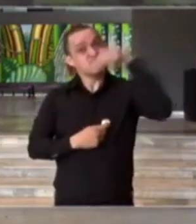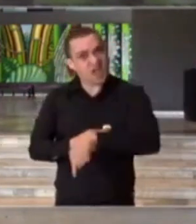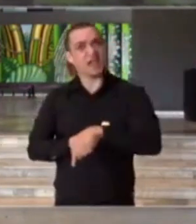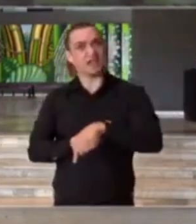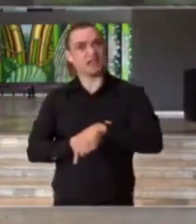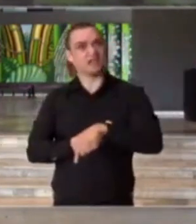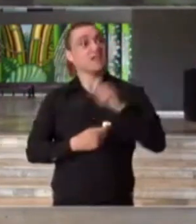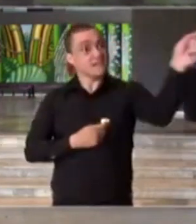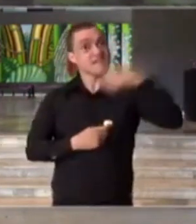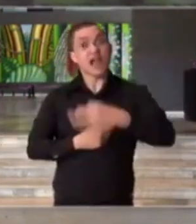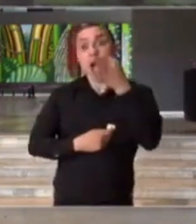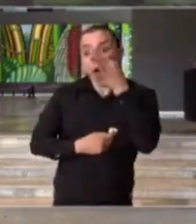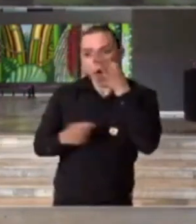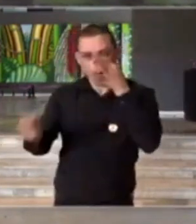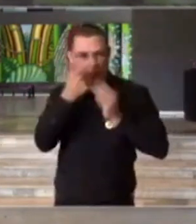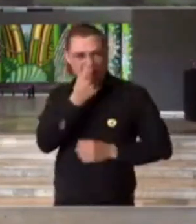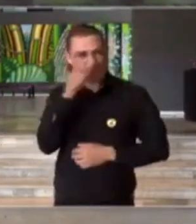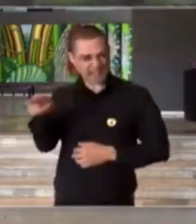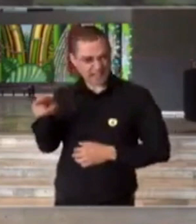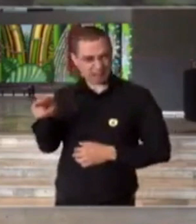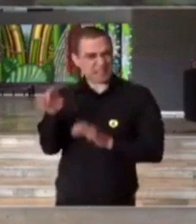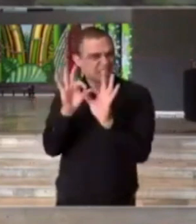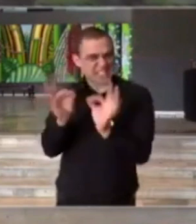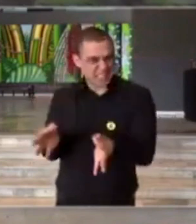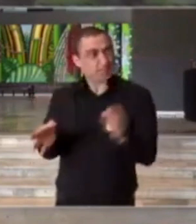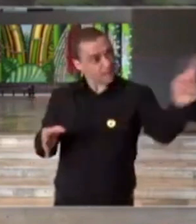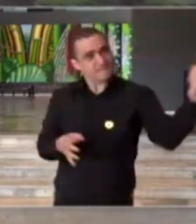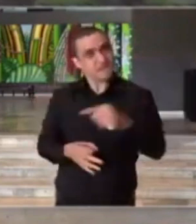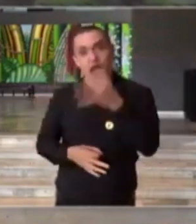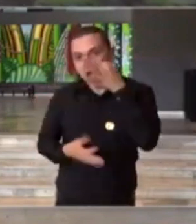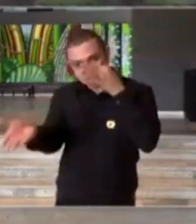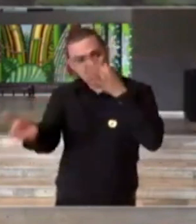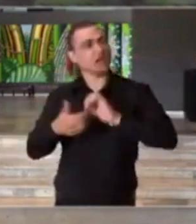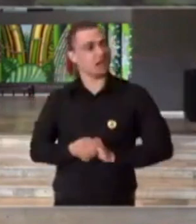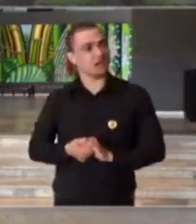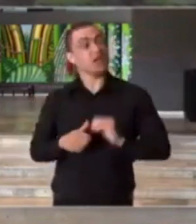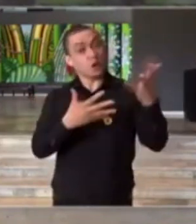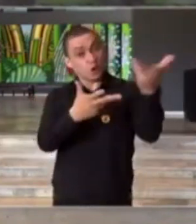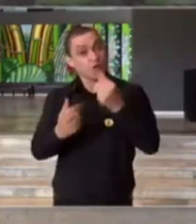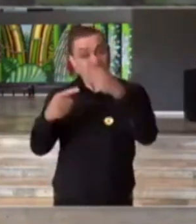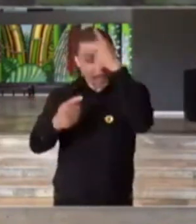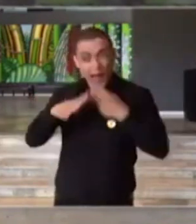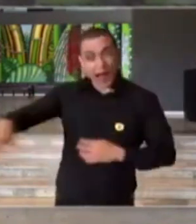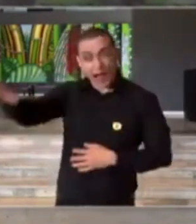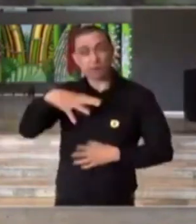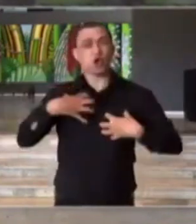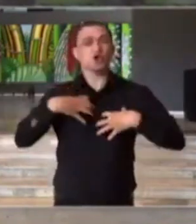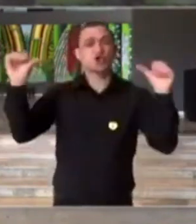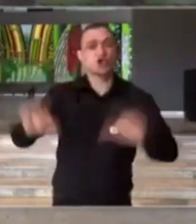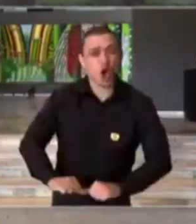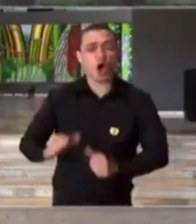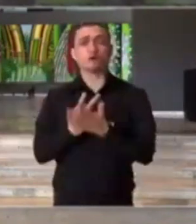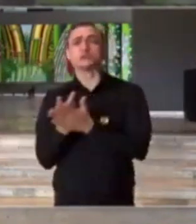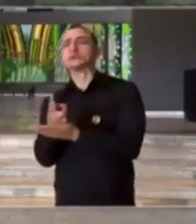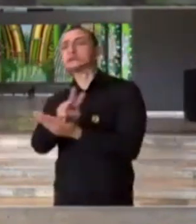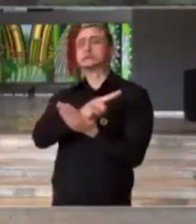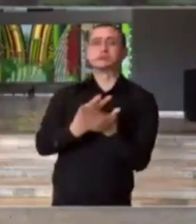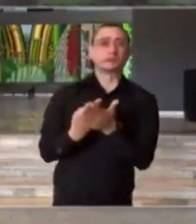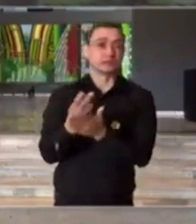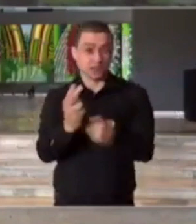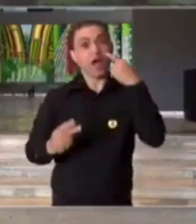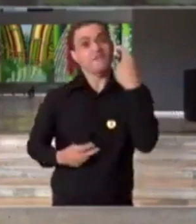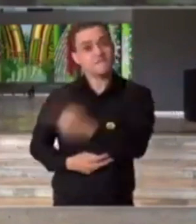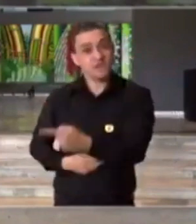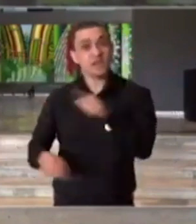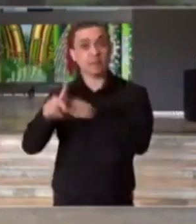a gripezinha e o resfriadozinho. Venha ver as pessoas agonizando nos leitos e a